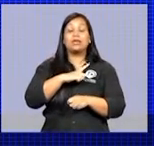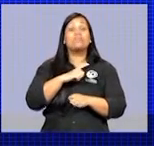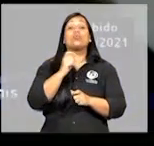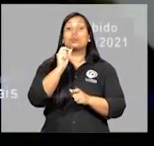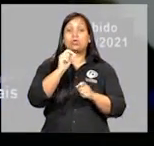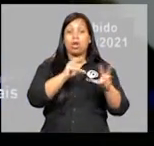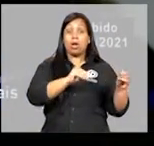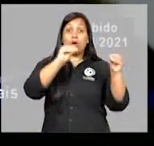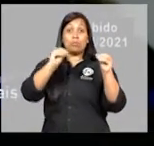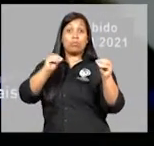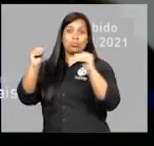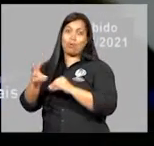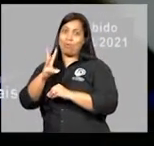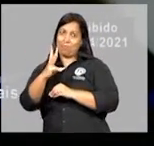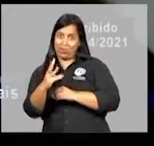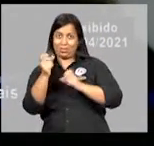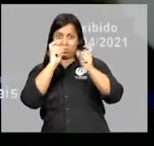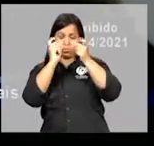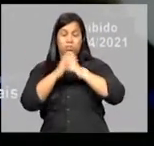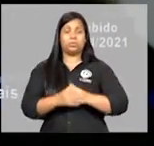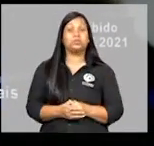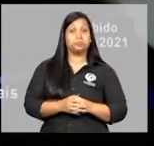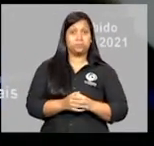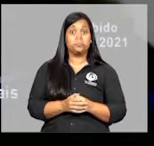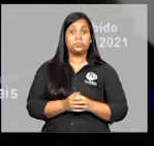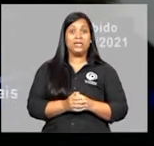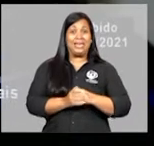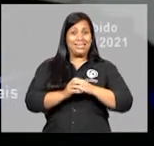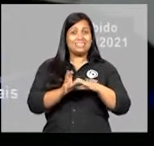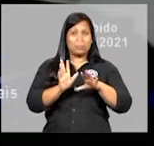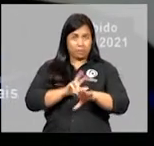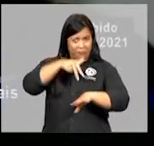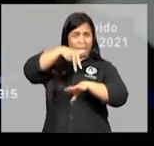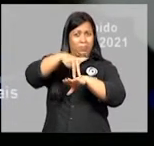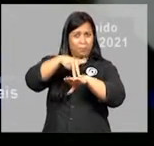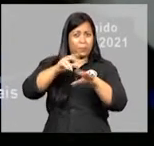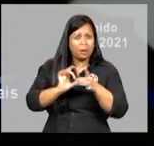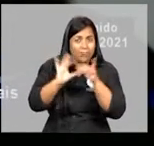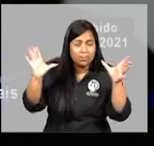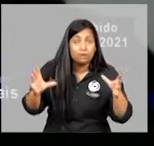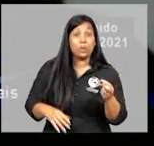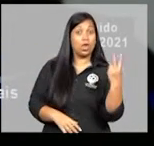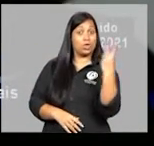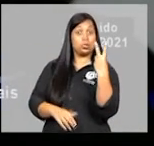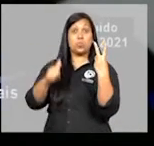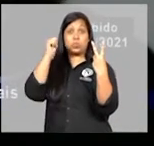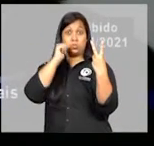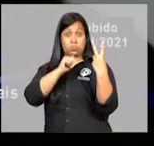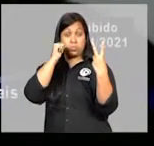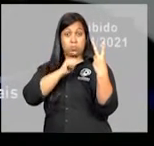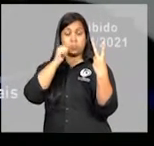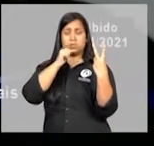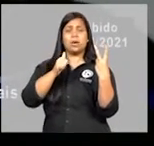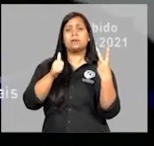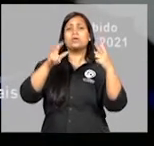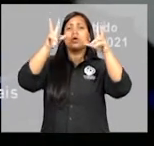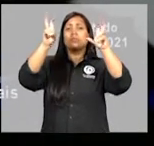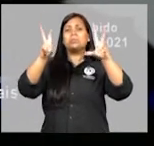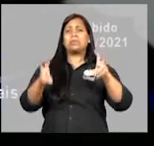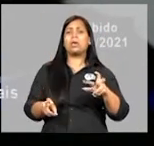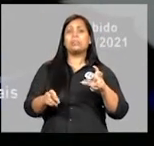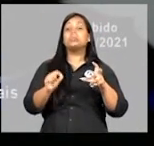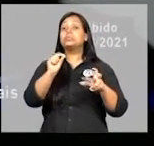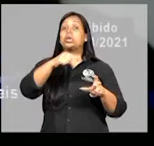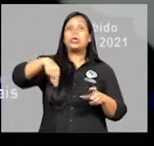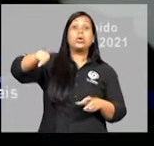sessões. Durante a Tribuna Livre, duas munícipes ocuparam o espaço para discorrer sobre temas de interesse da sociedade.